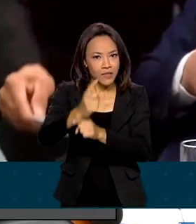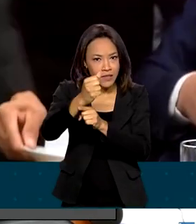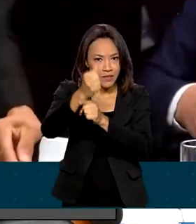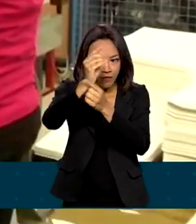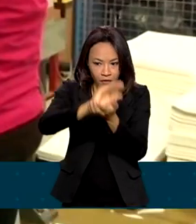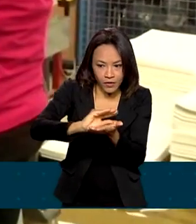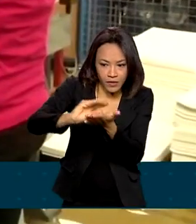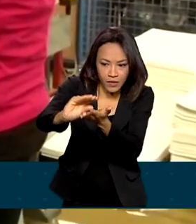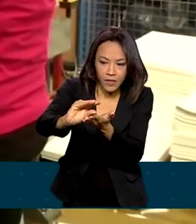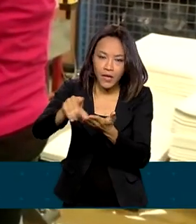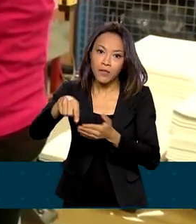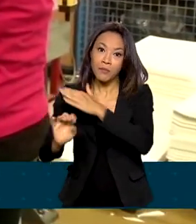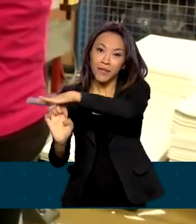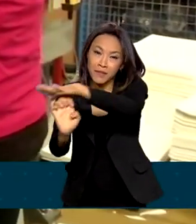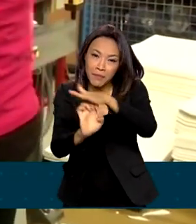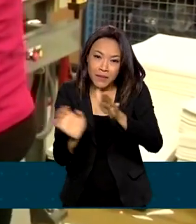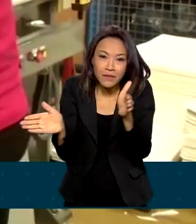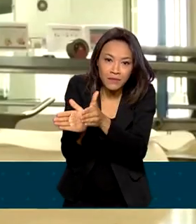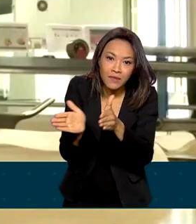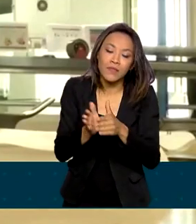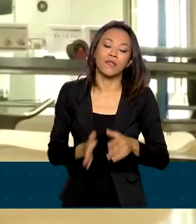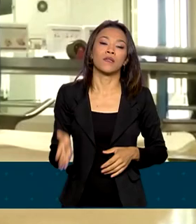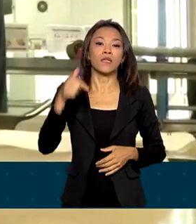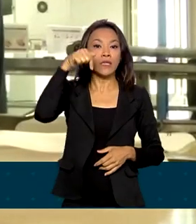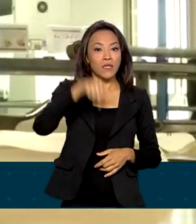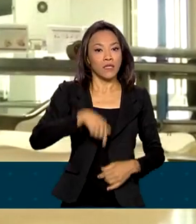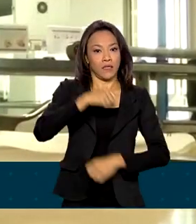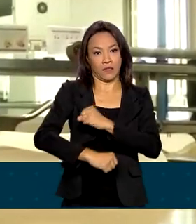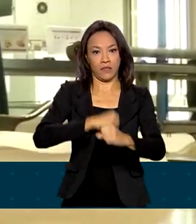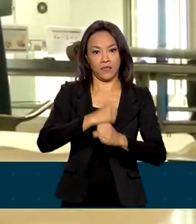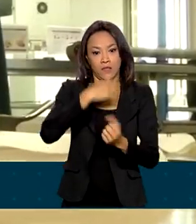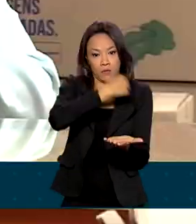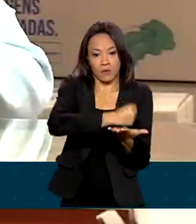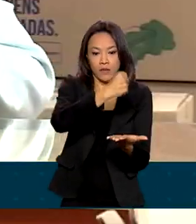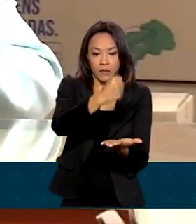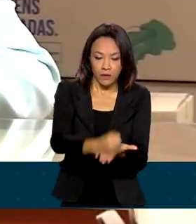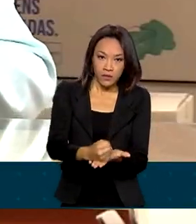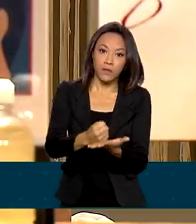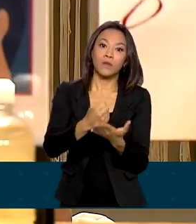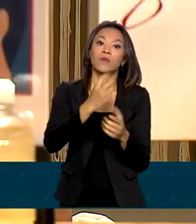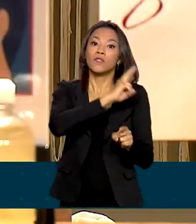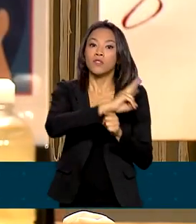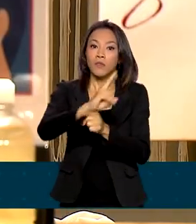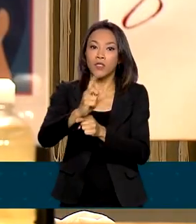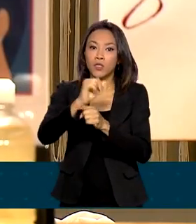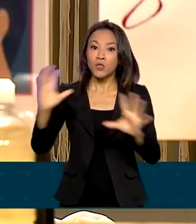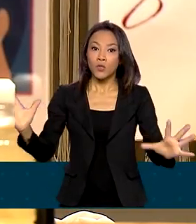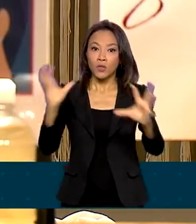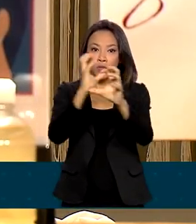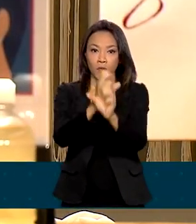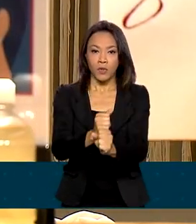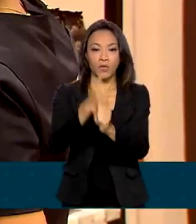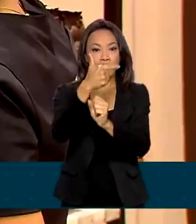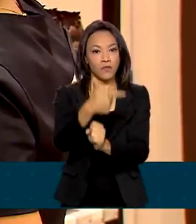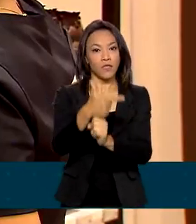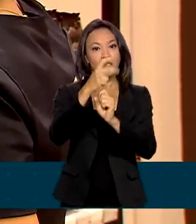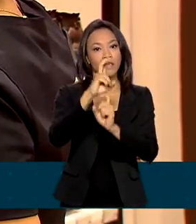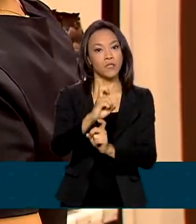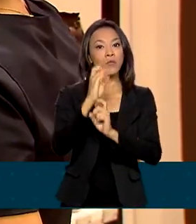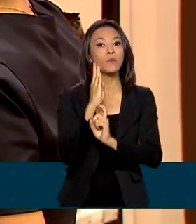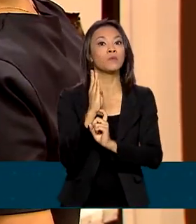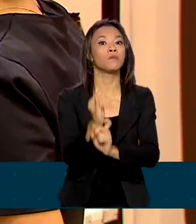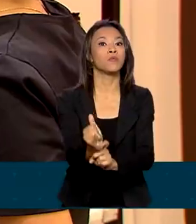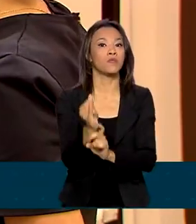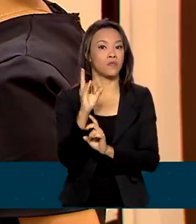para pequena e média empresa. Em 2021, as contratações de crédito pelo PRONAMP somaram 25 bilhões de